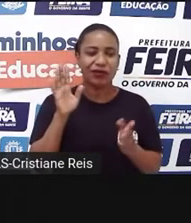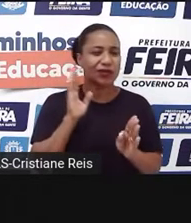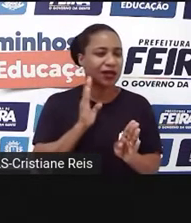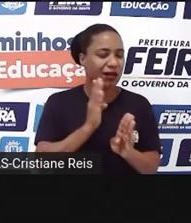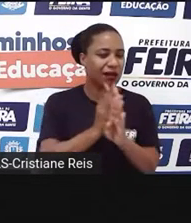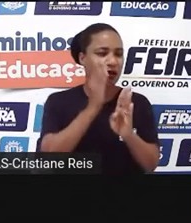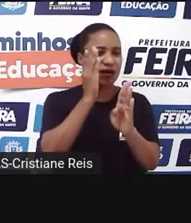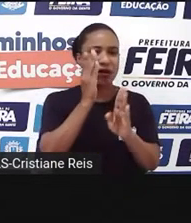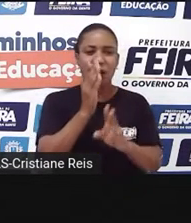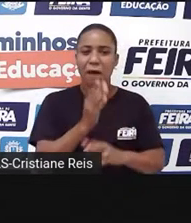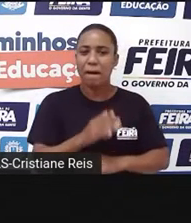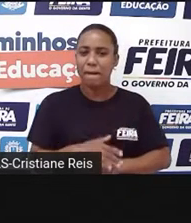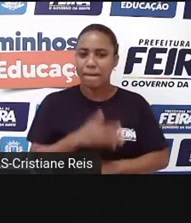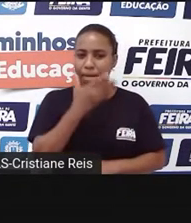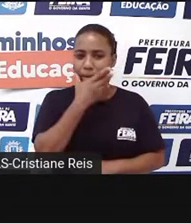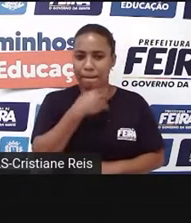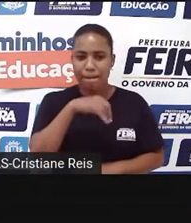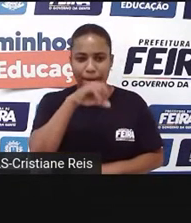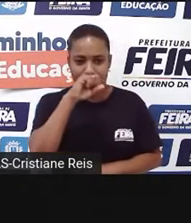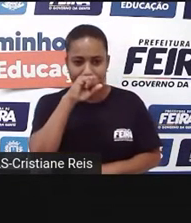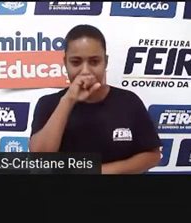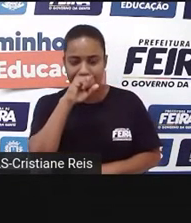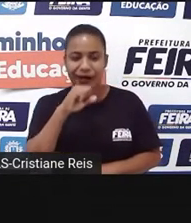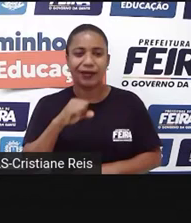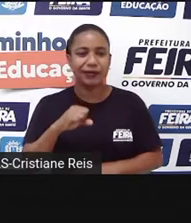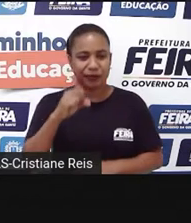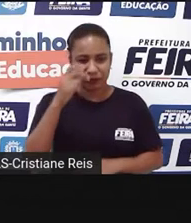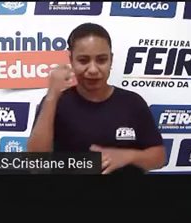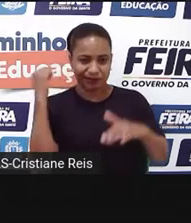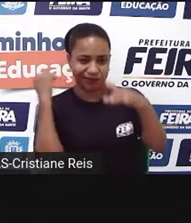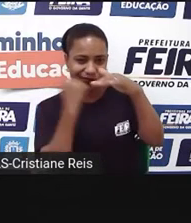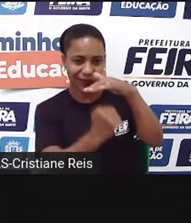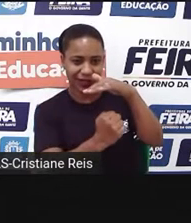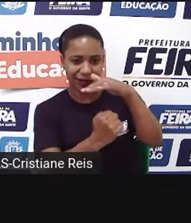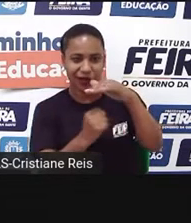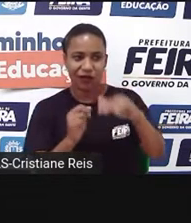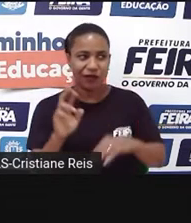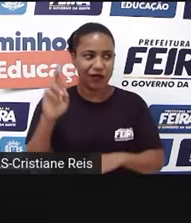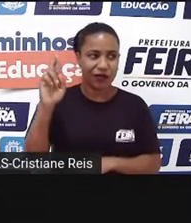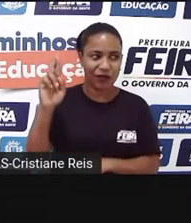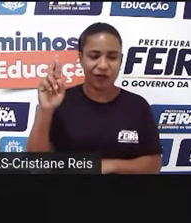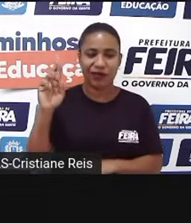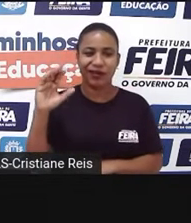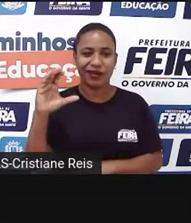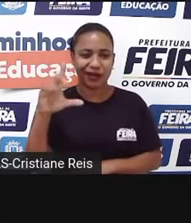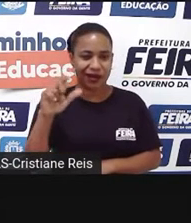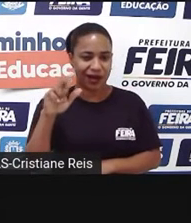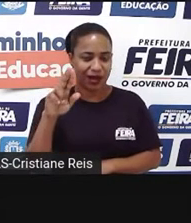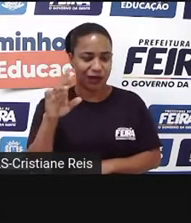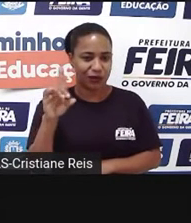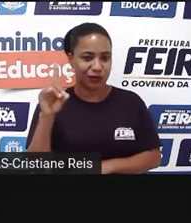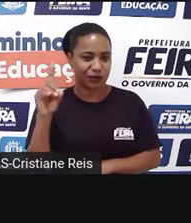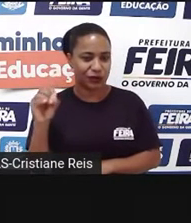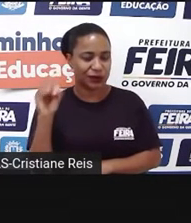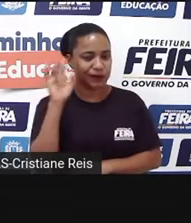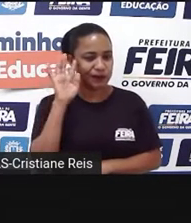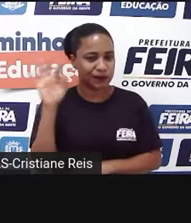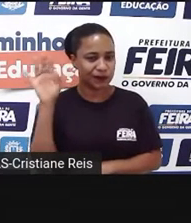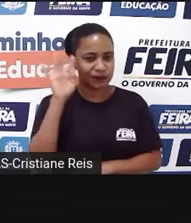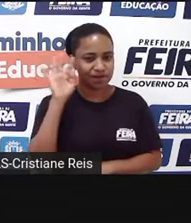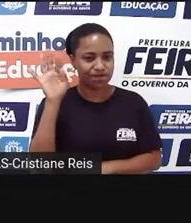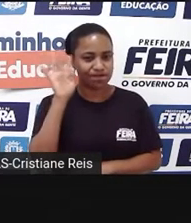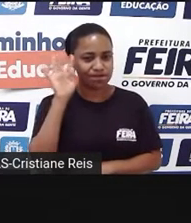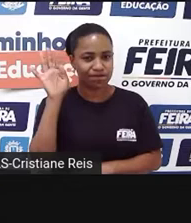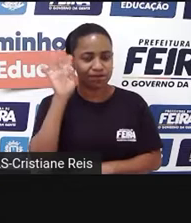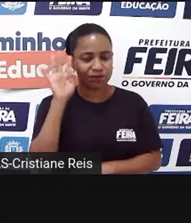que o pai tinha sido assassinado por Cláudio, e tudo o que aconteceu depois. Ele passou, então, a